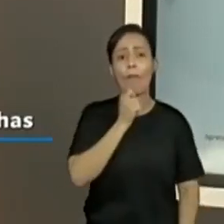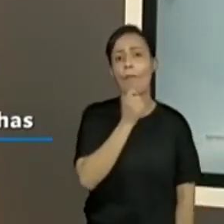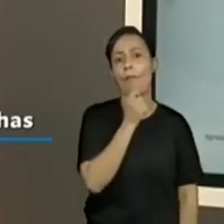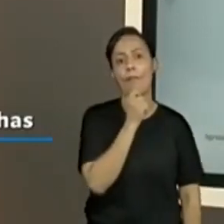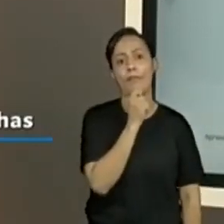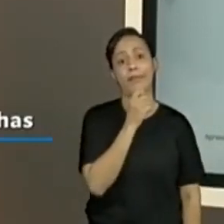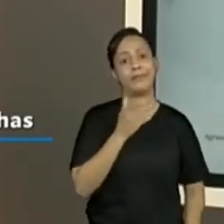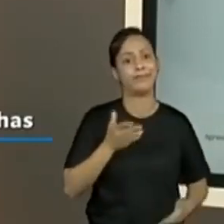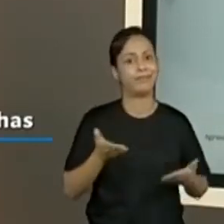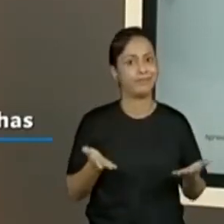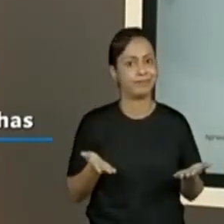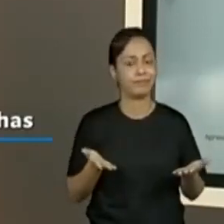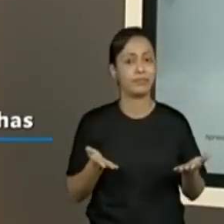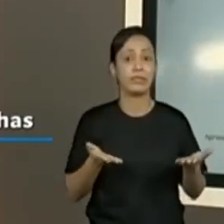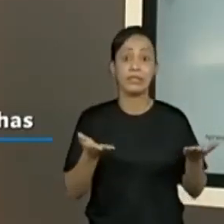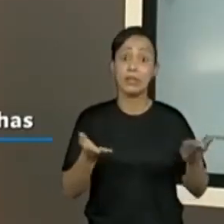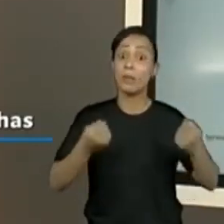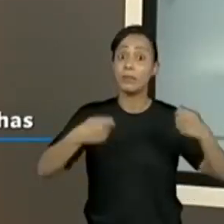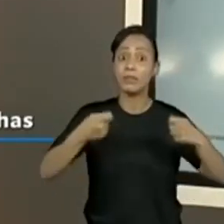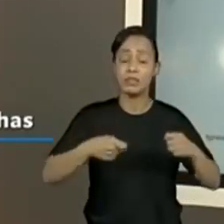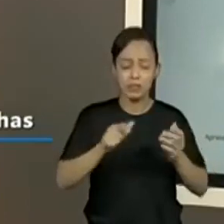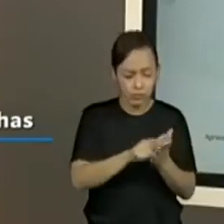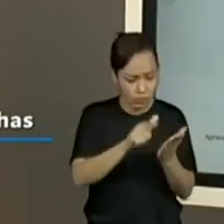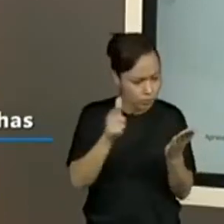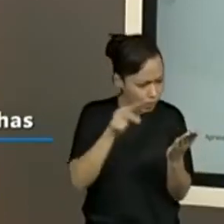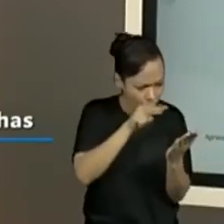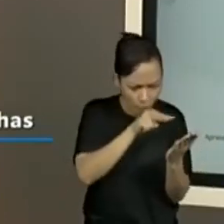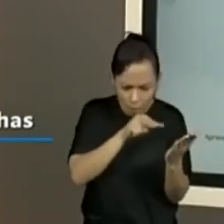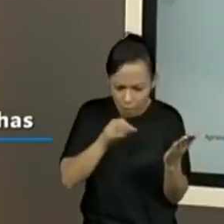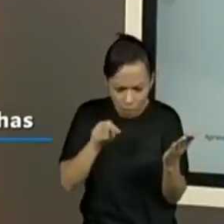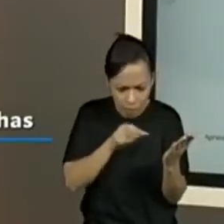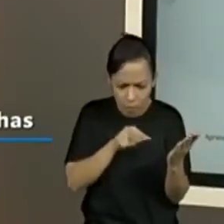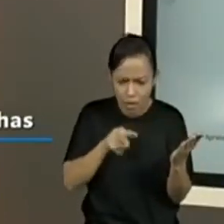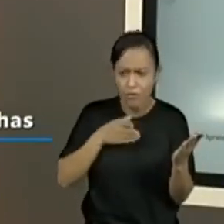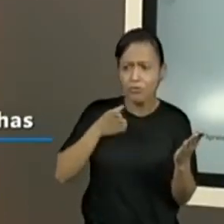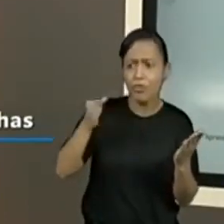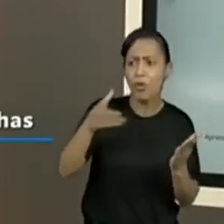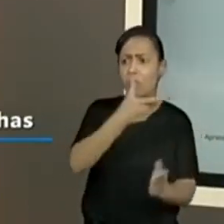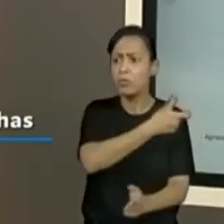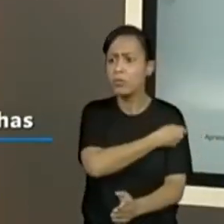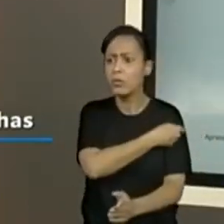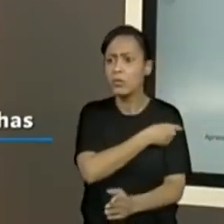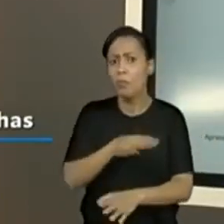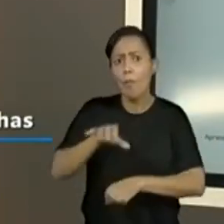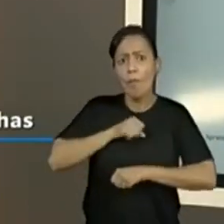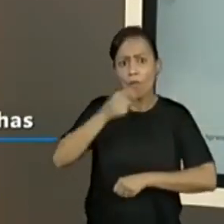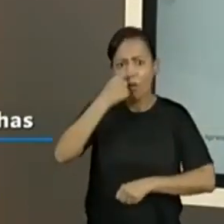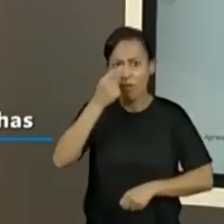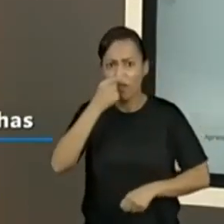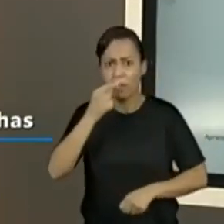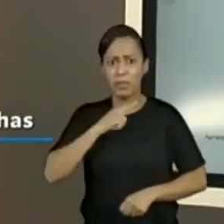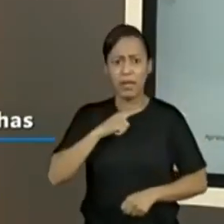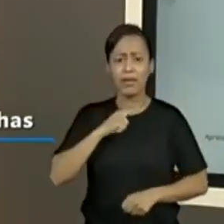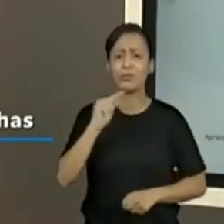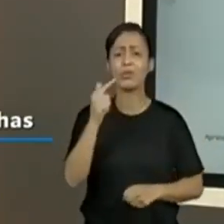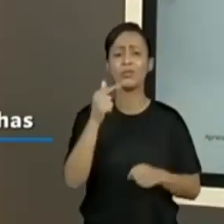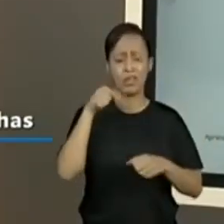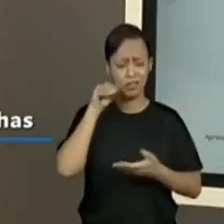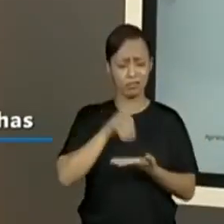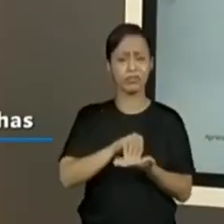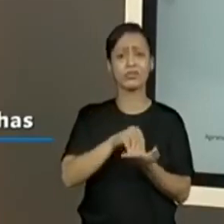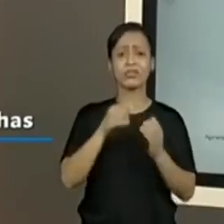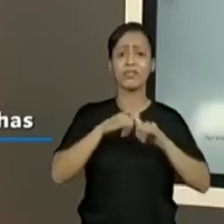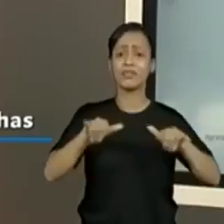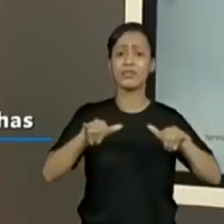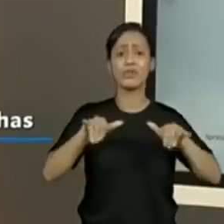situação, até para você estar mais tranquilo se você precisar tomar vacina, for o público dessa vacina, se você é a